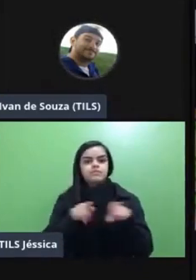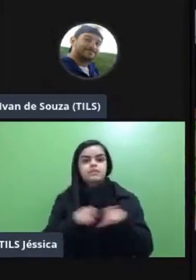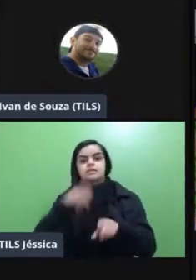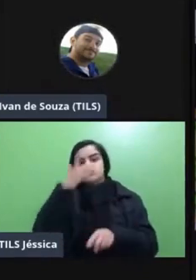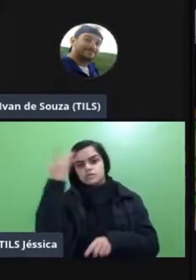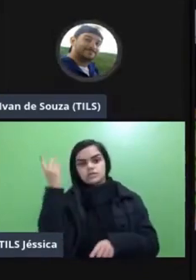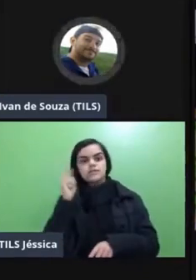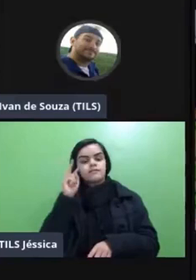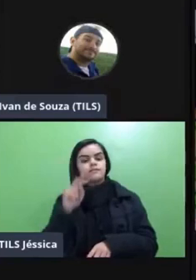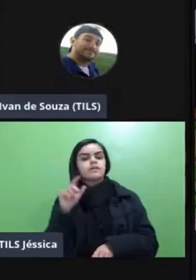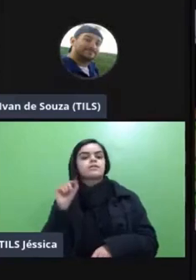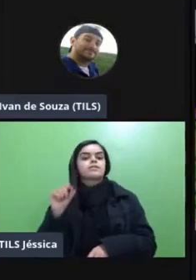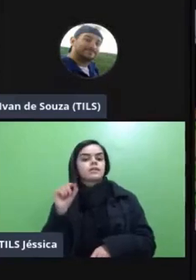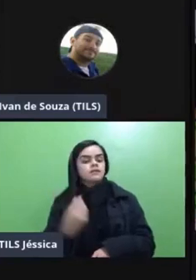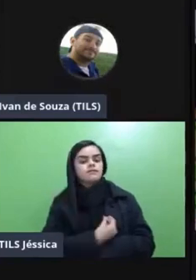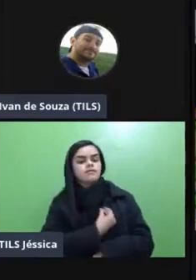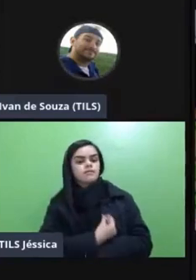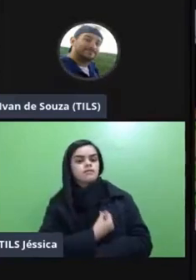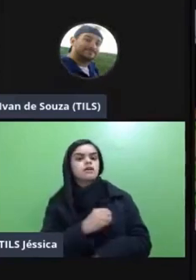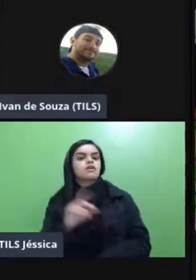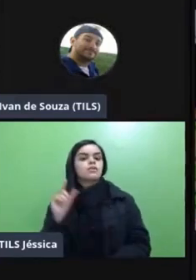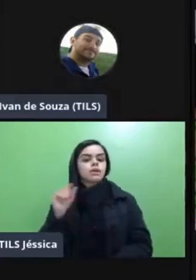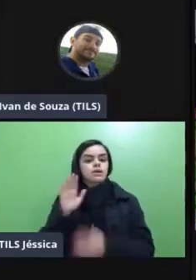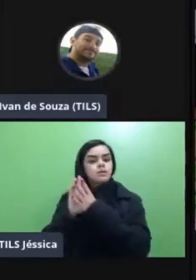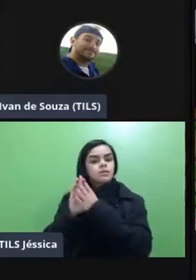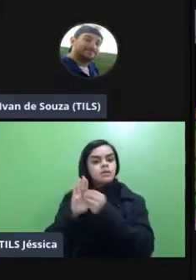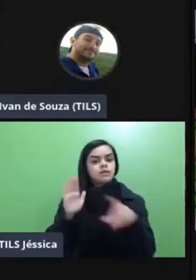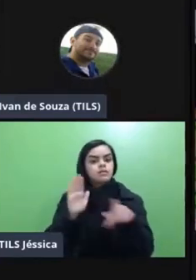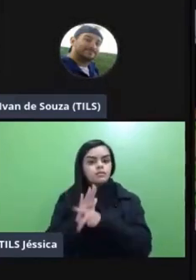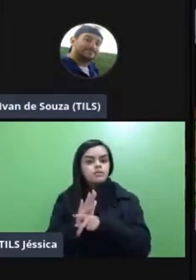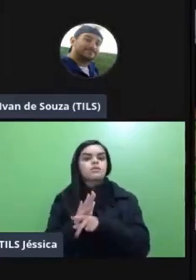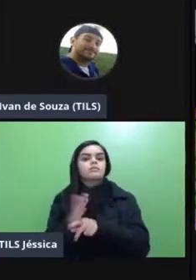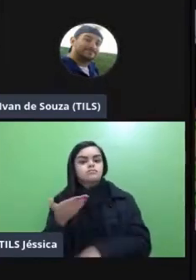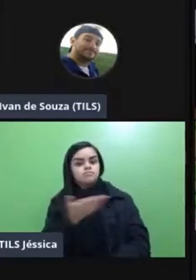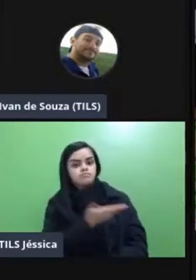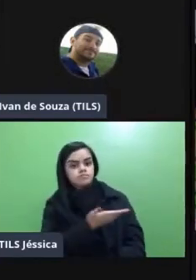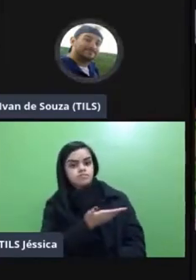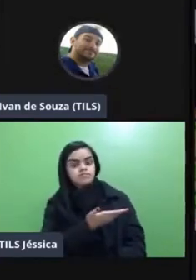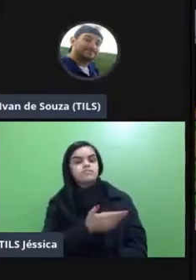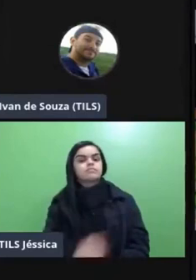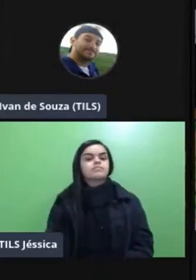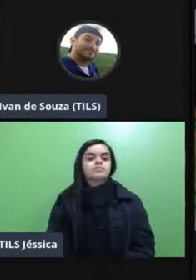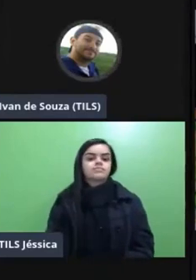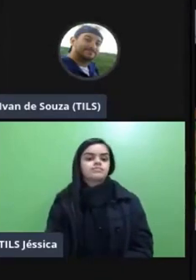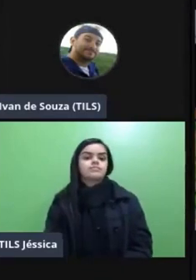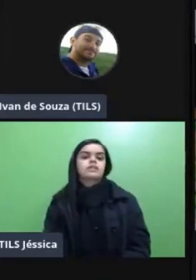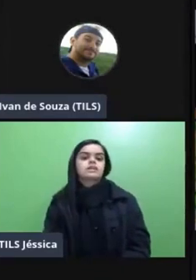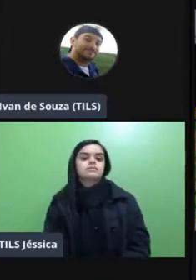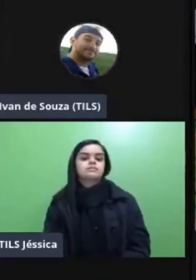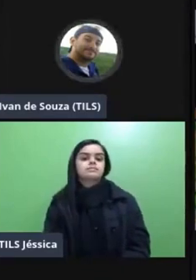oportunidade de vivenciar o modelo de rotação por estações por isso que a vivência formativa né não é só